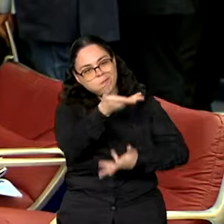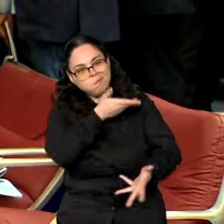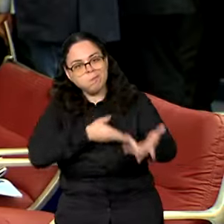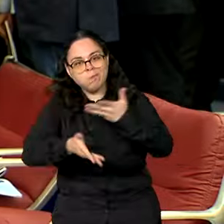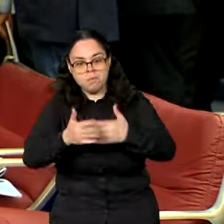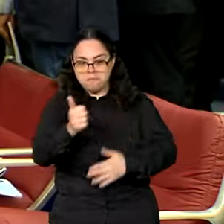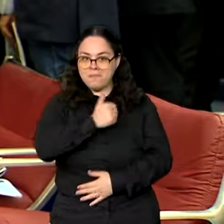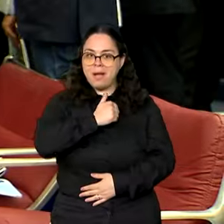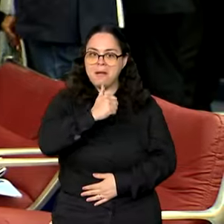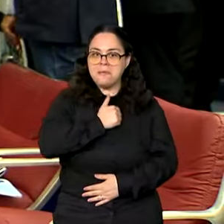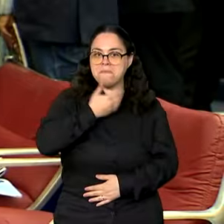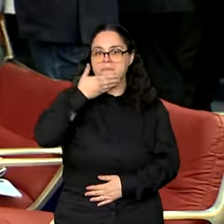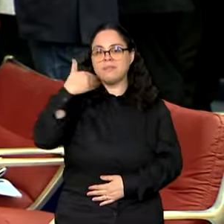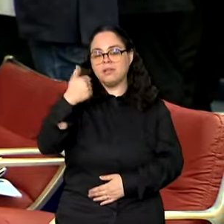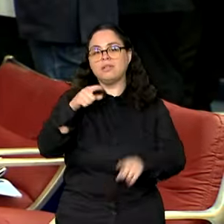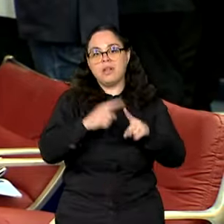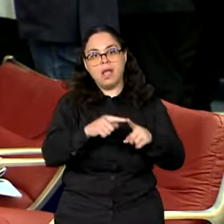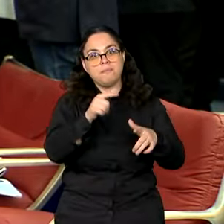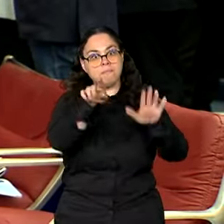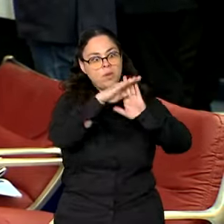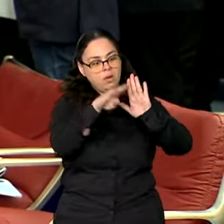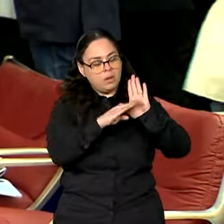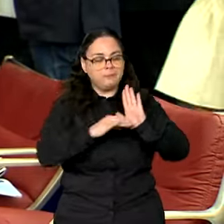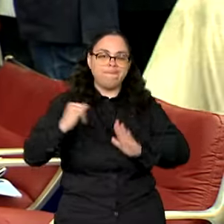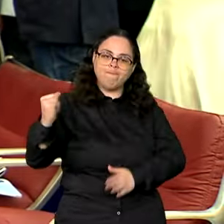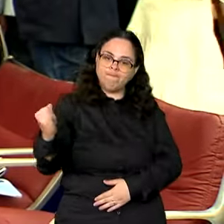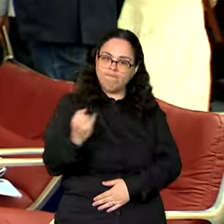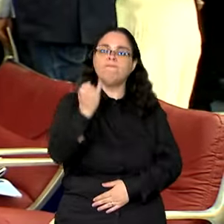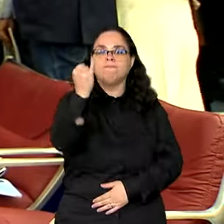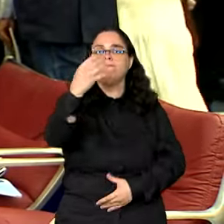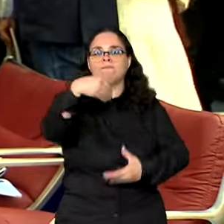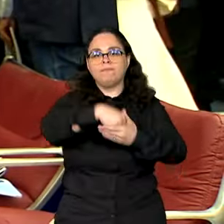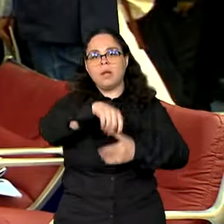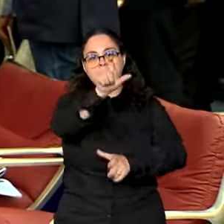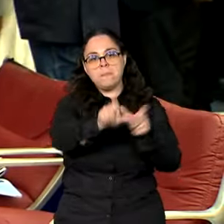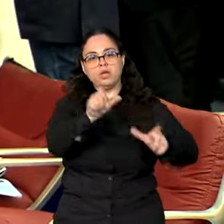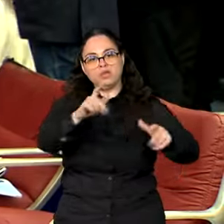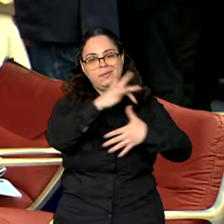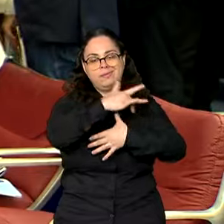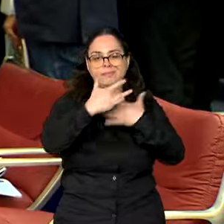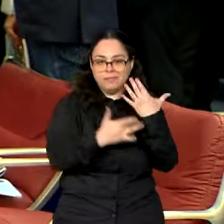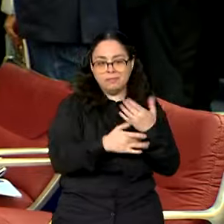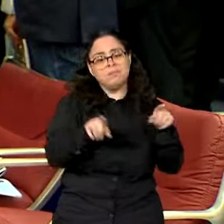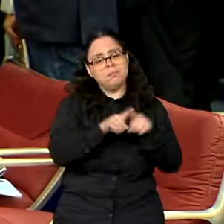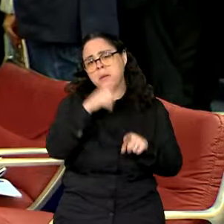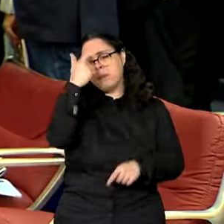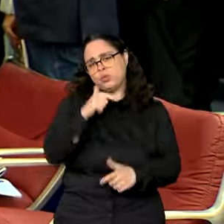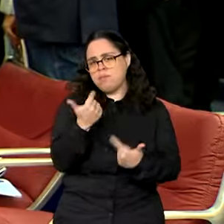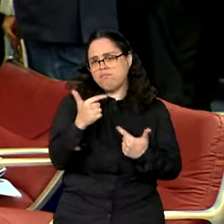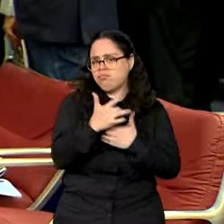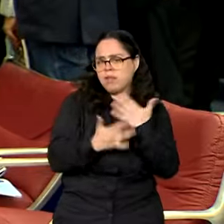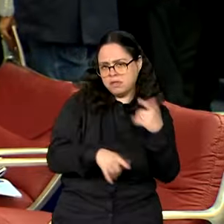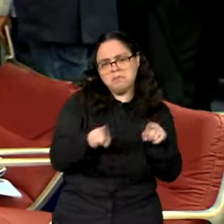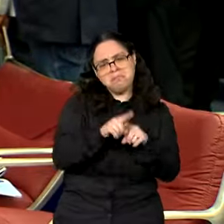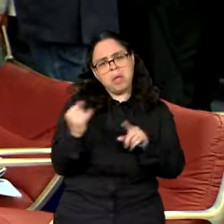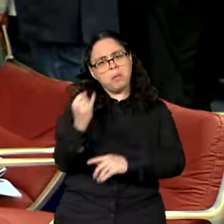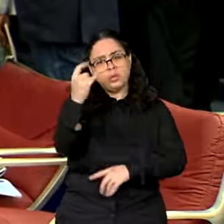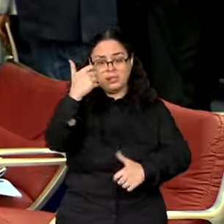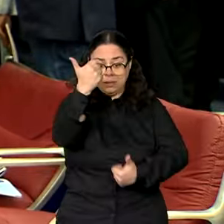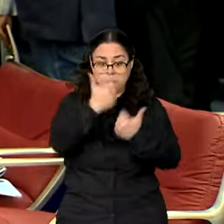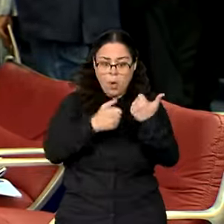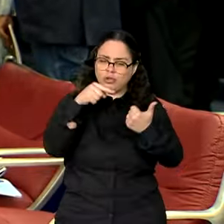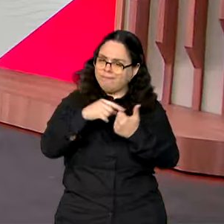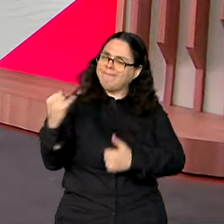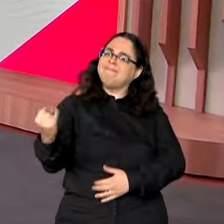na autoestima. Então são programas muito importantes para as pessoas com deficiência e até as pessoas que não têm deficiências, porque o esporte